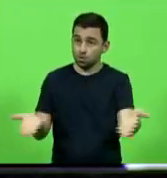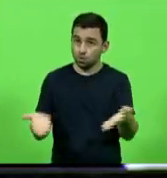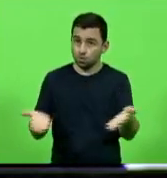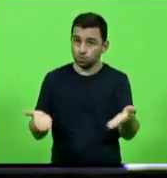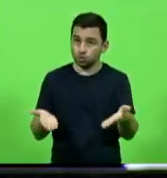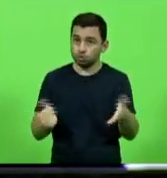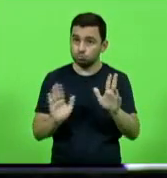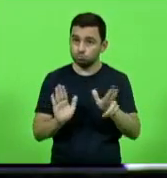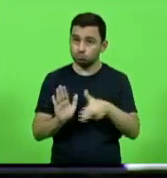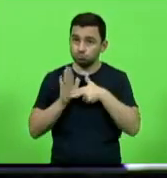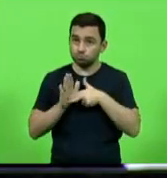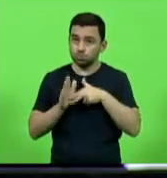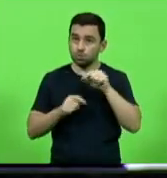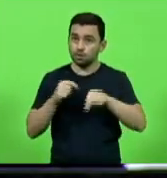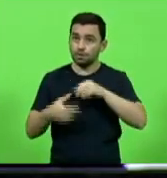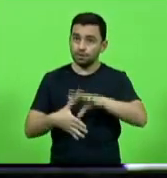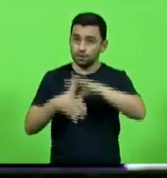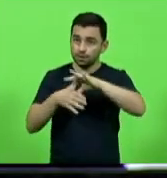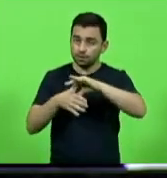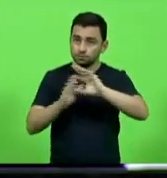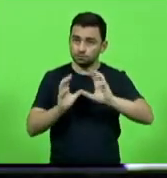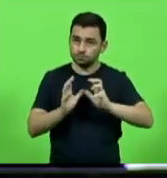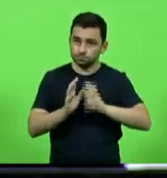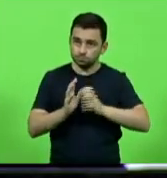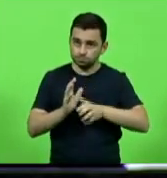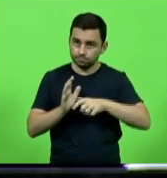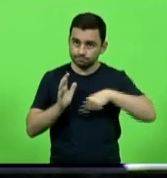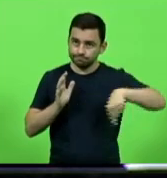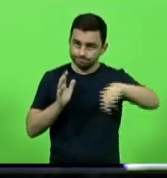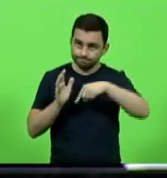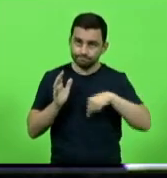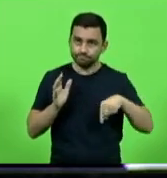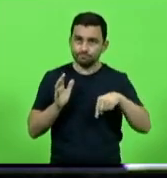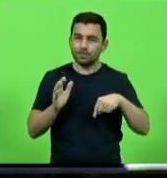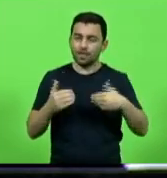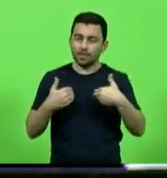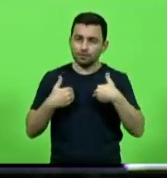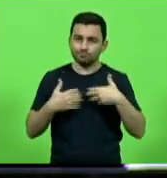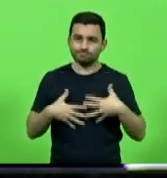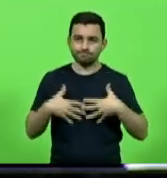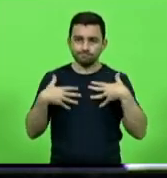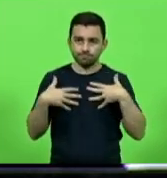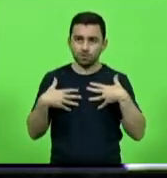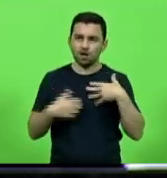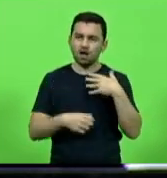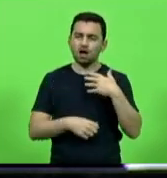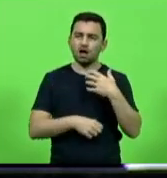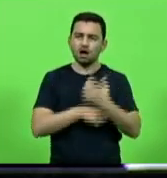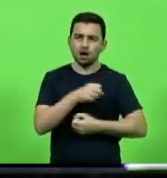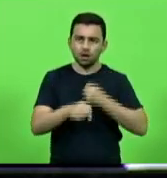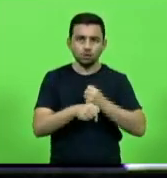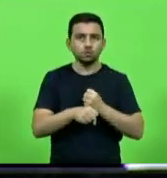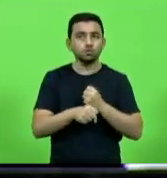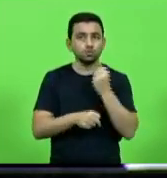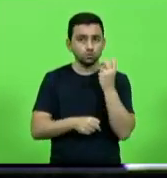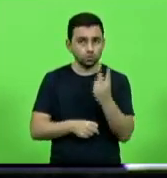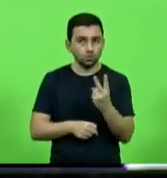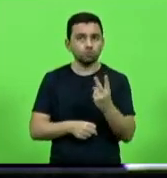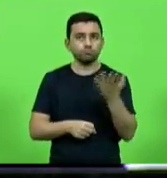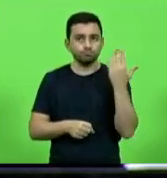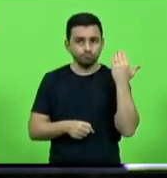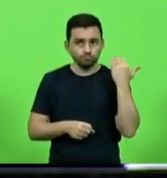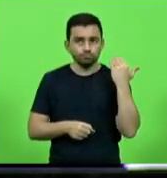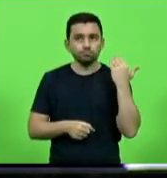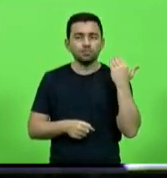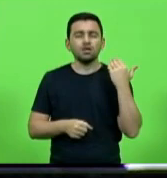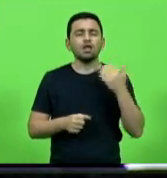a liderança do nosso partido, ao qual eu tive a honra, nos dois últimos anos, estar sendo líder dessa